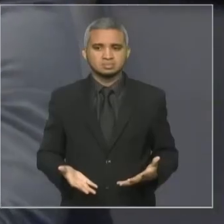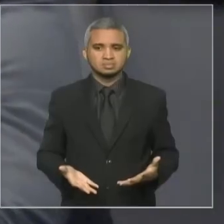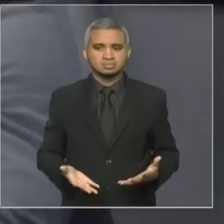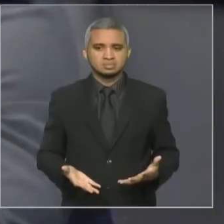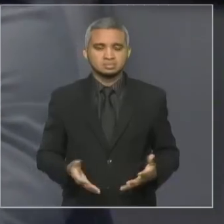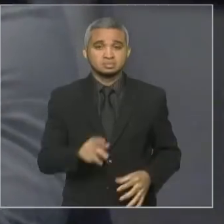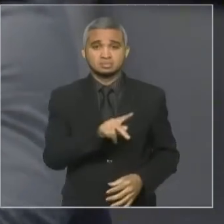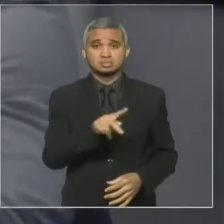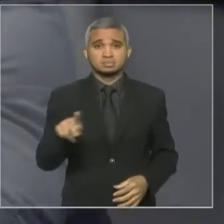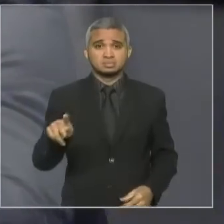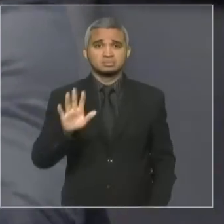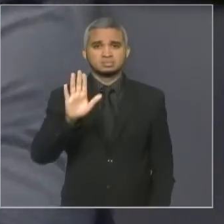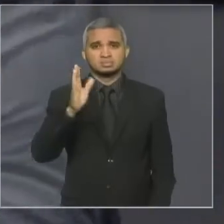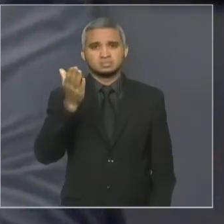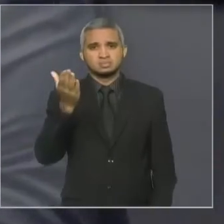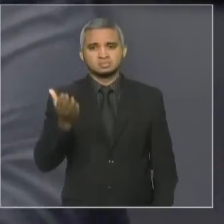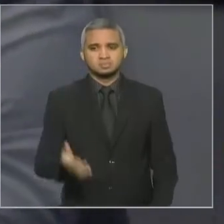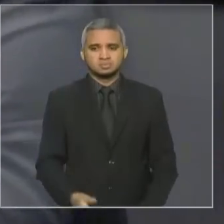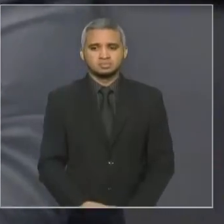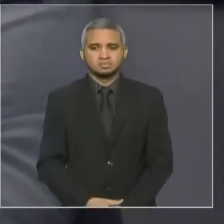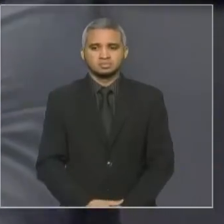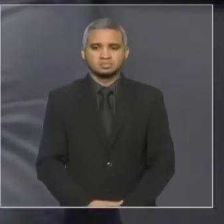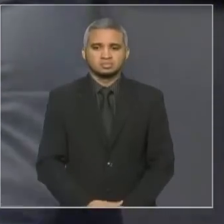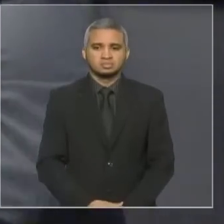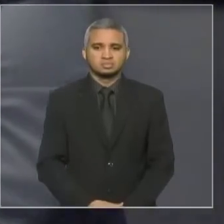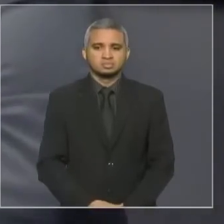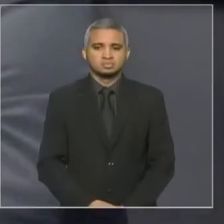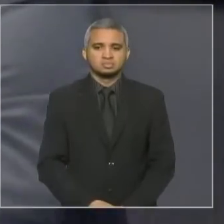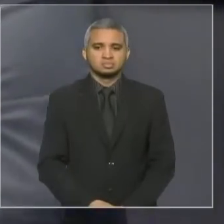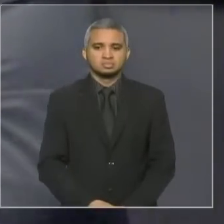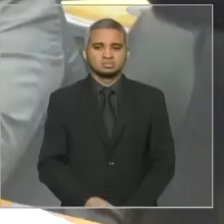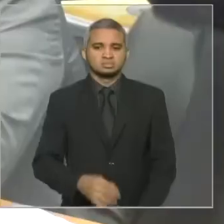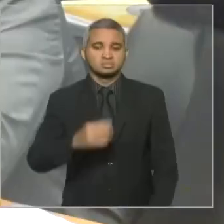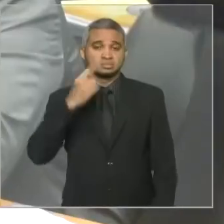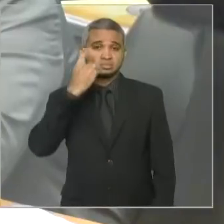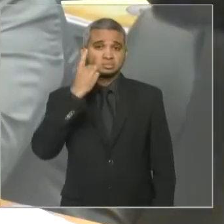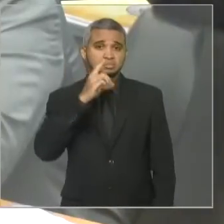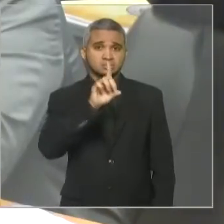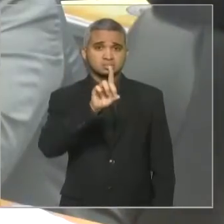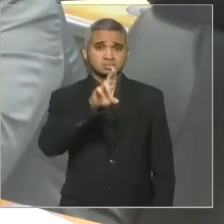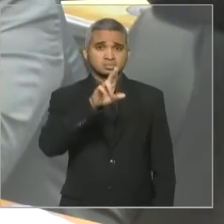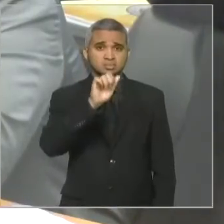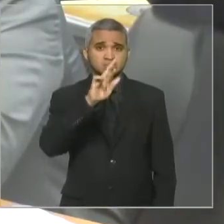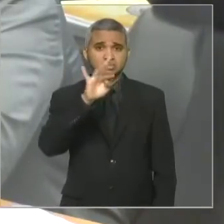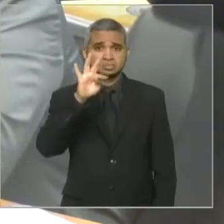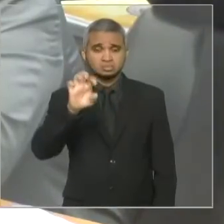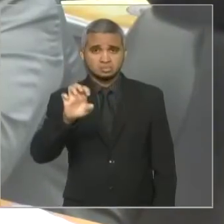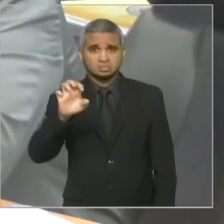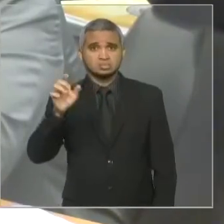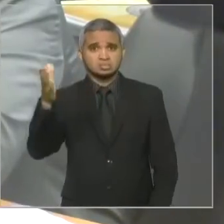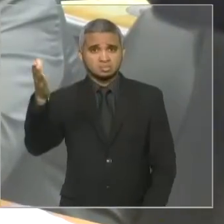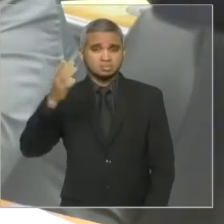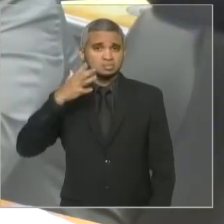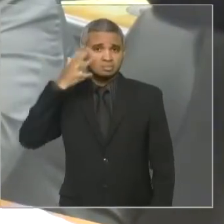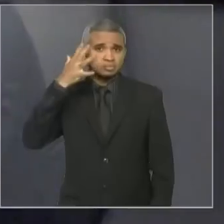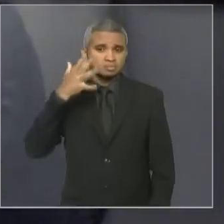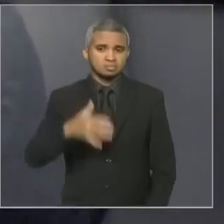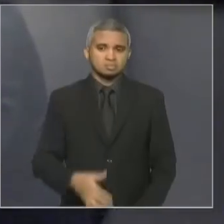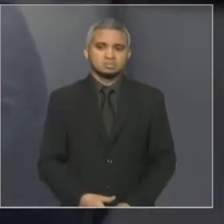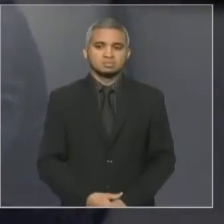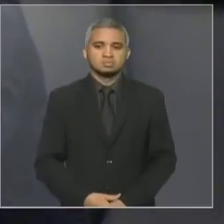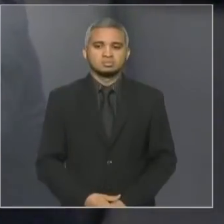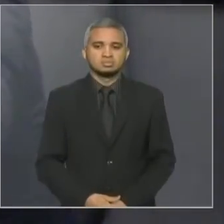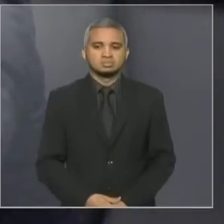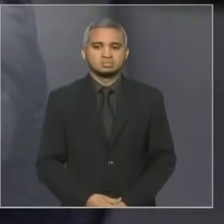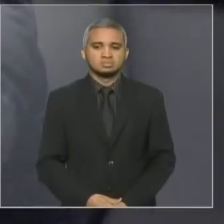fala que agora eu estou aqui e vou deixar você arrombar. Deputado Duarte, a palavra está com o deputado César, ele não lhe deu Mas a palavra é dada a ele, não para ofender outro